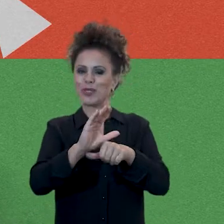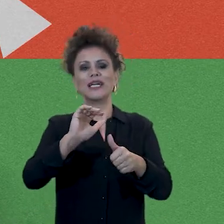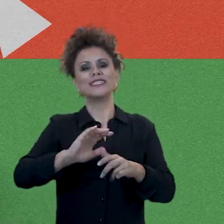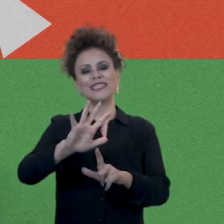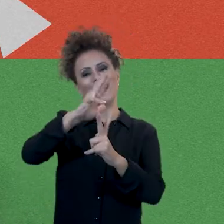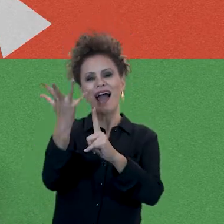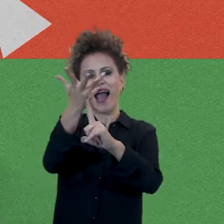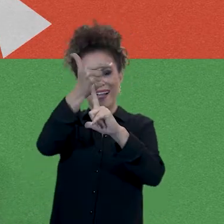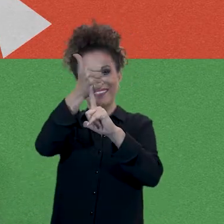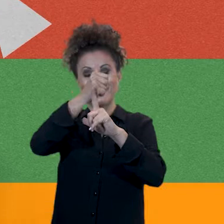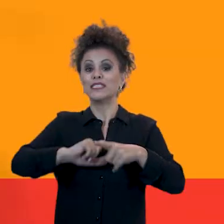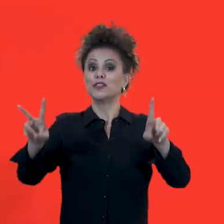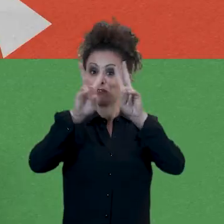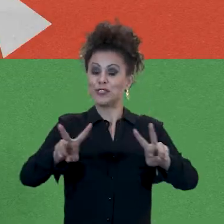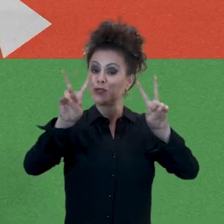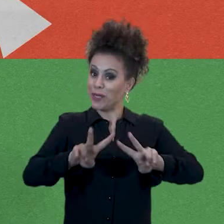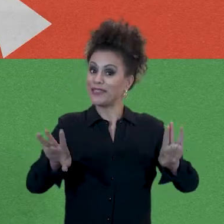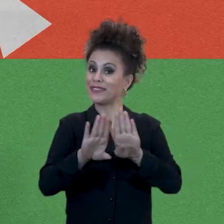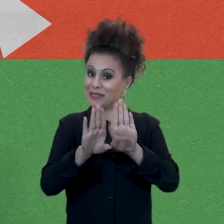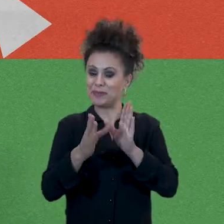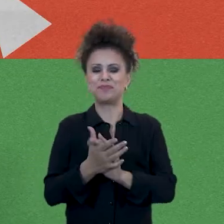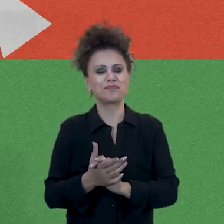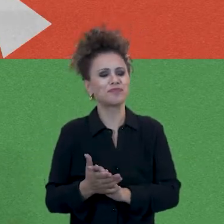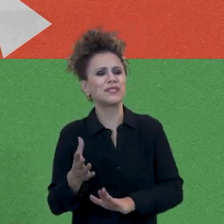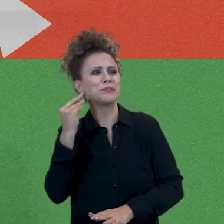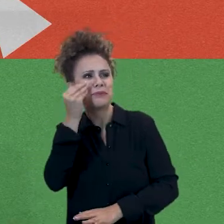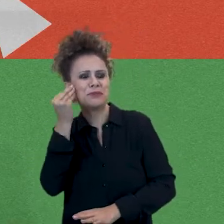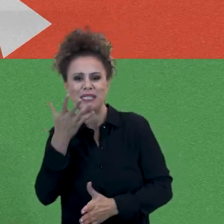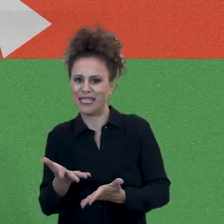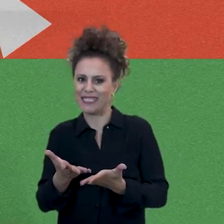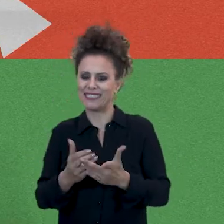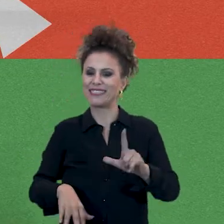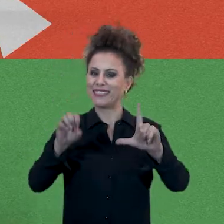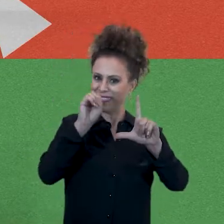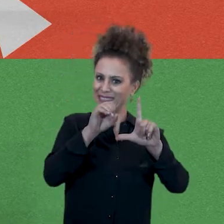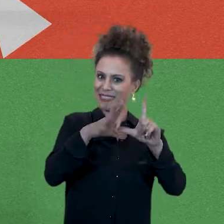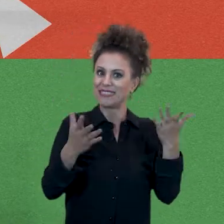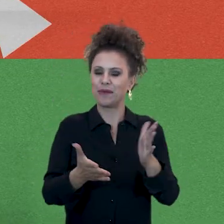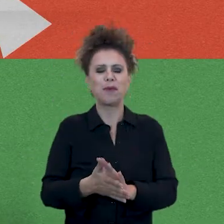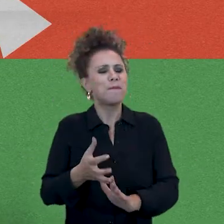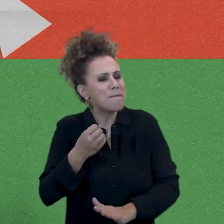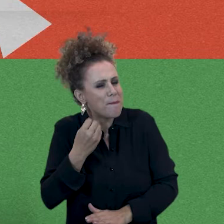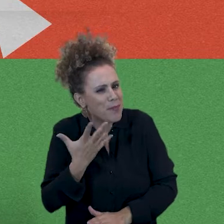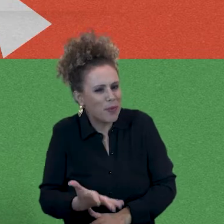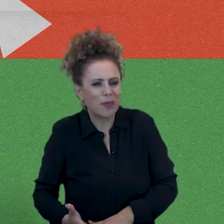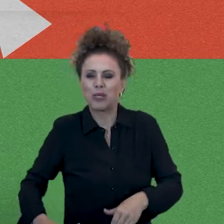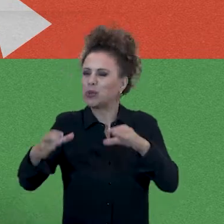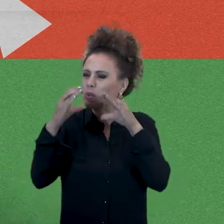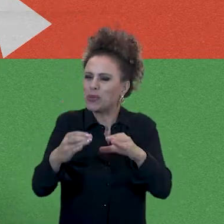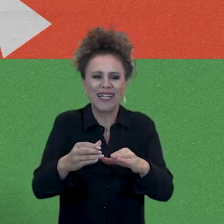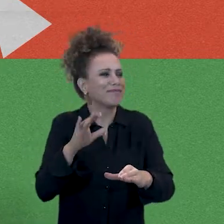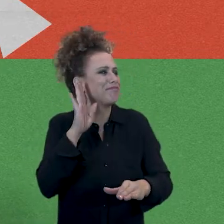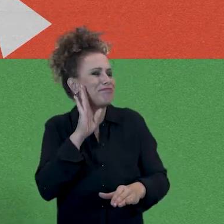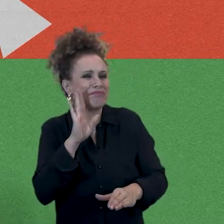Confira um pouquinho da experiência deles. Minha experiência na Licenciatura de Música da UDESC é muito boa. O ambiente